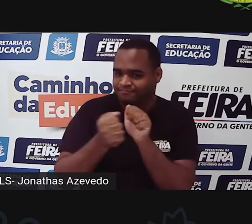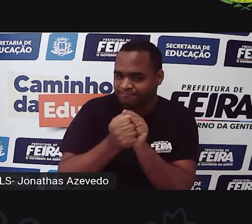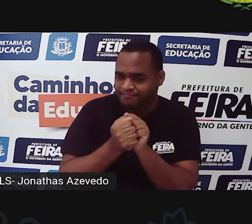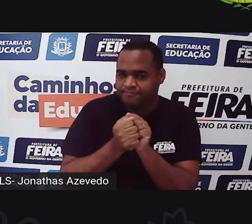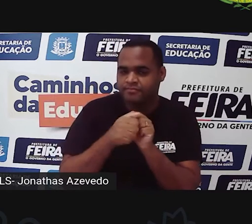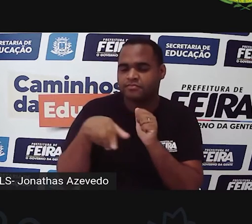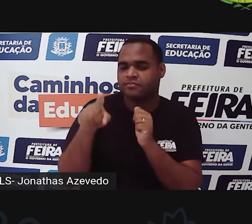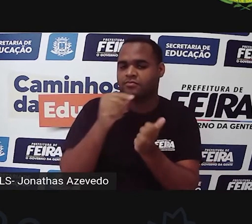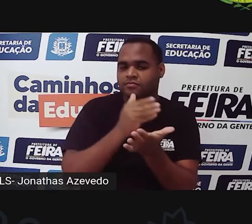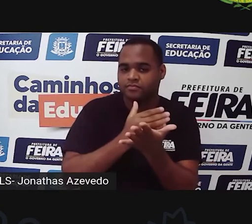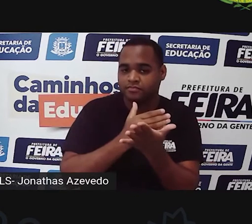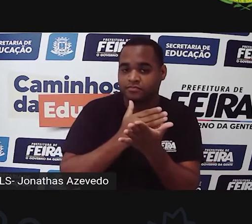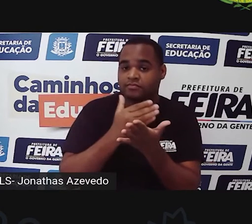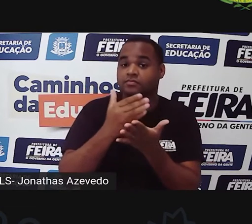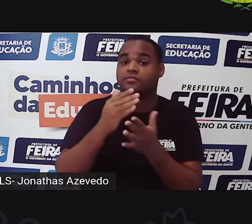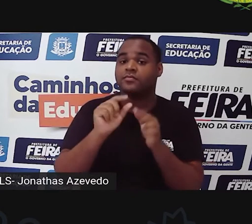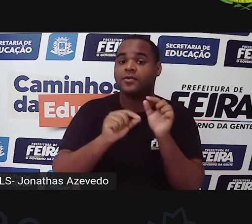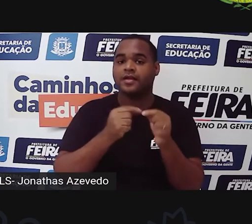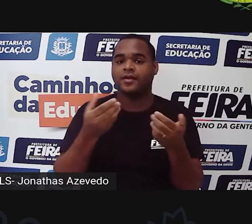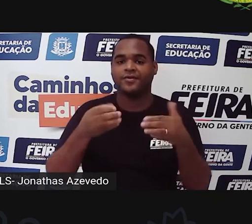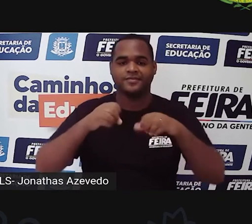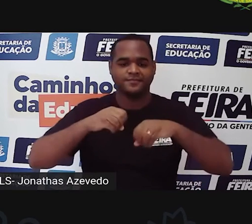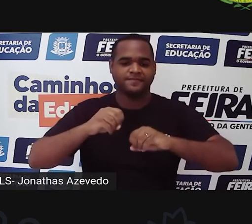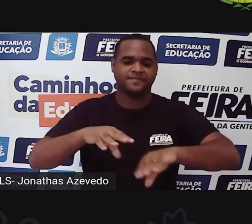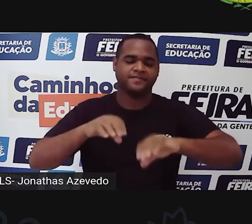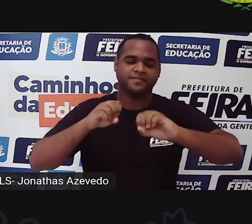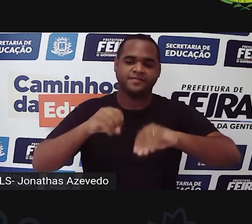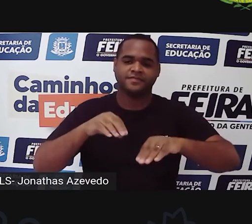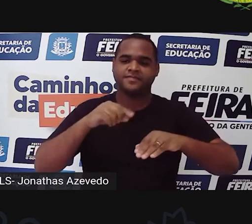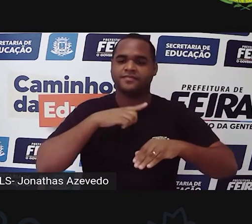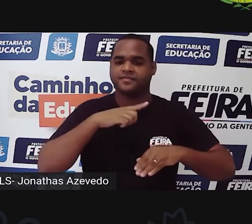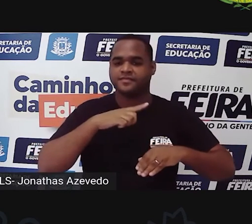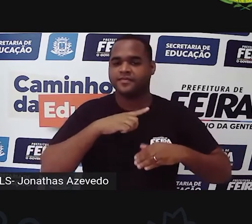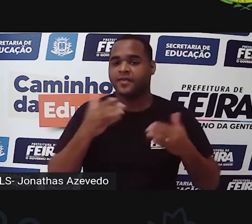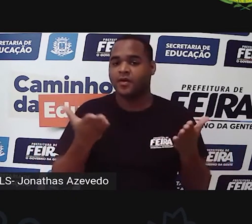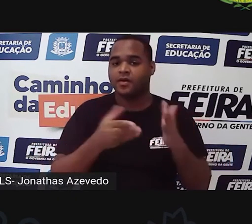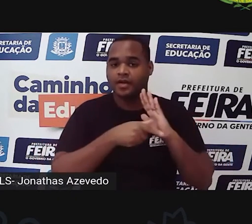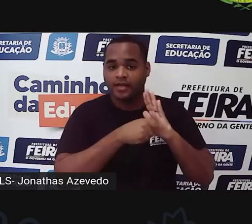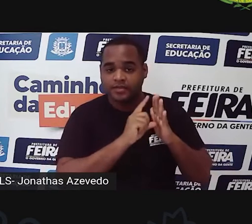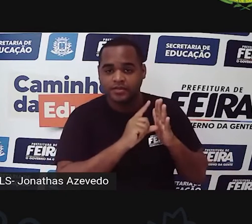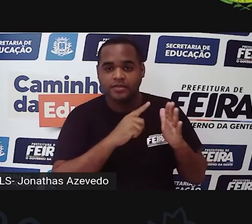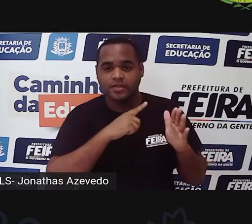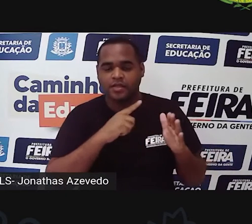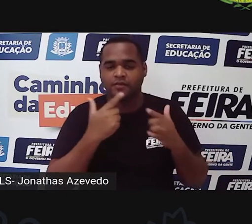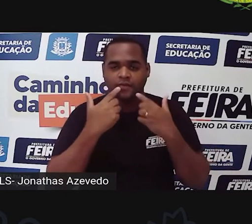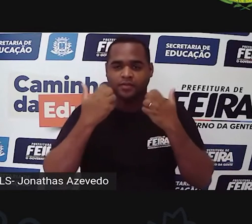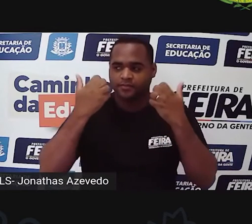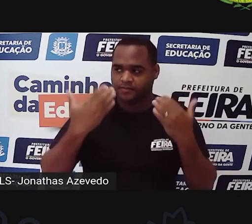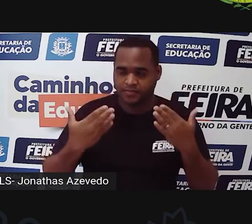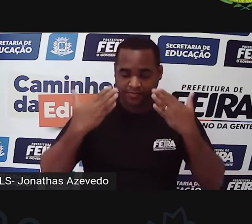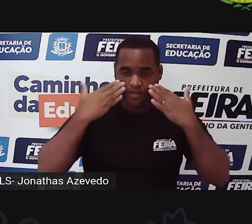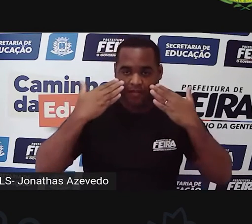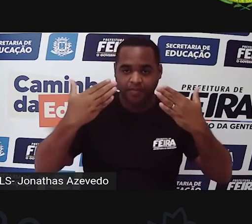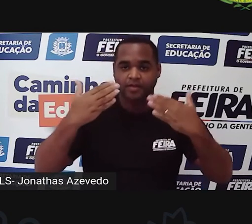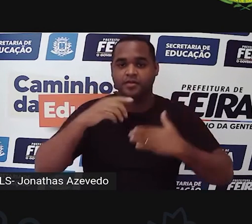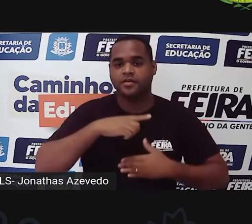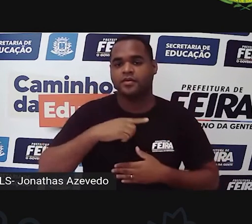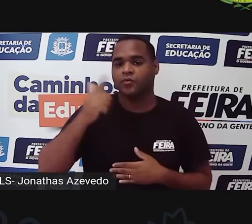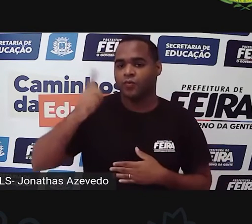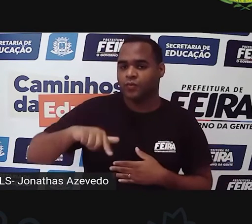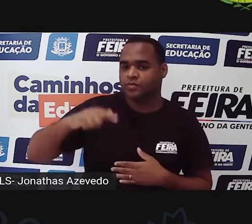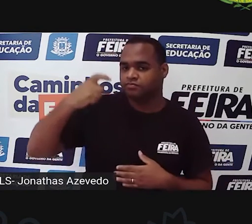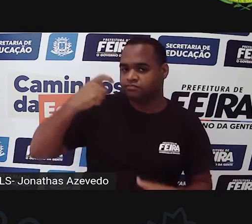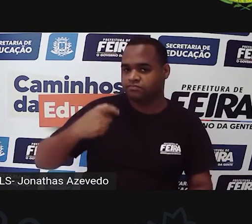nós vamos dar início à nossa aula, mas antes eu quero fazer a minha descrição, mais uma